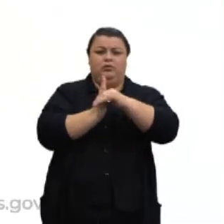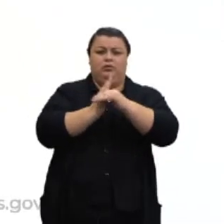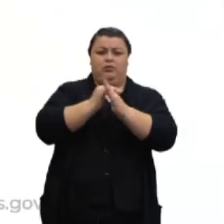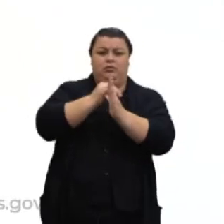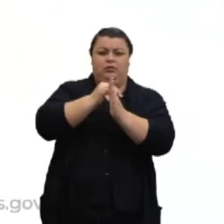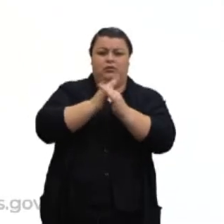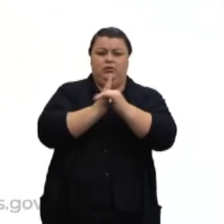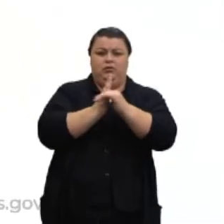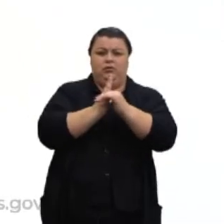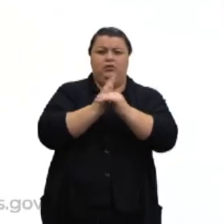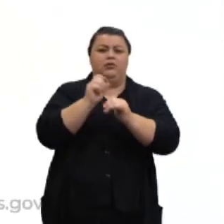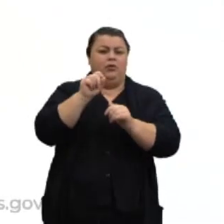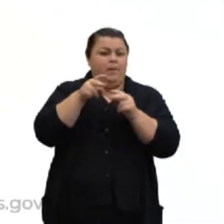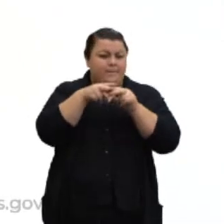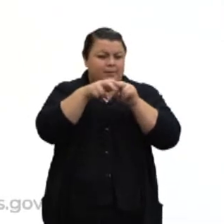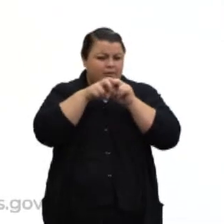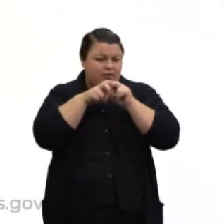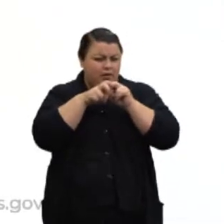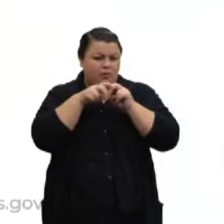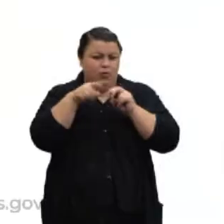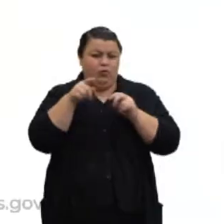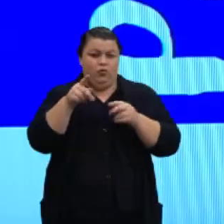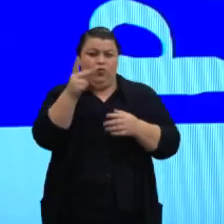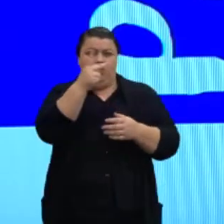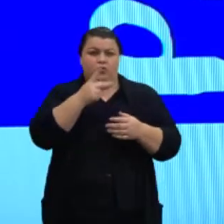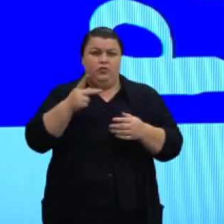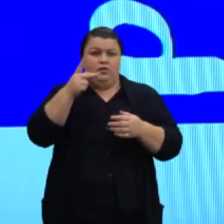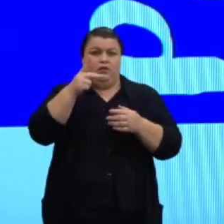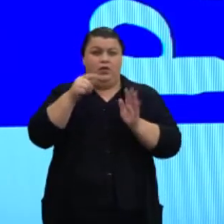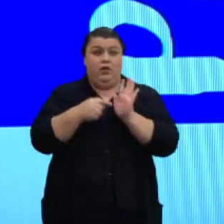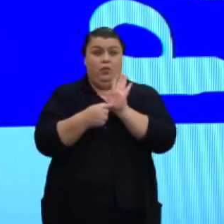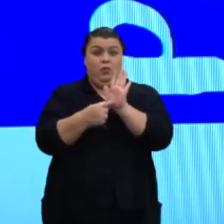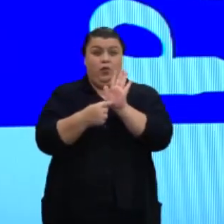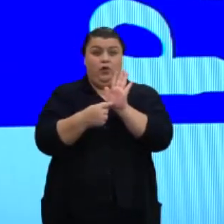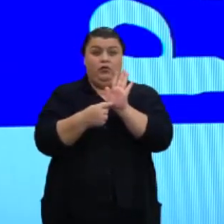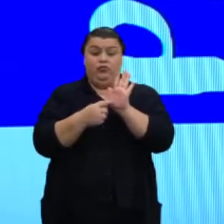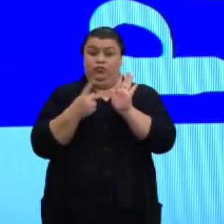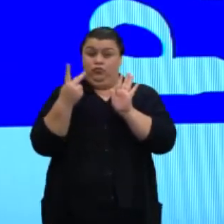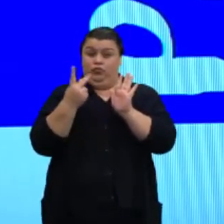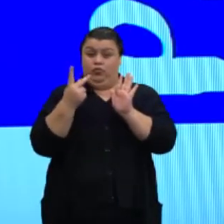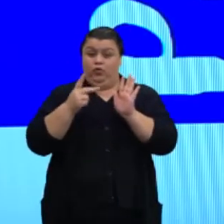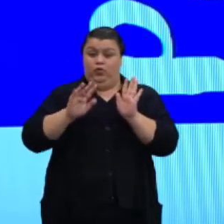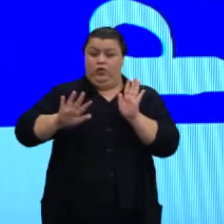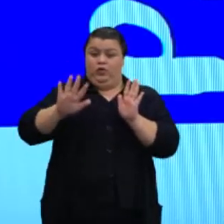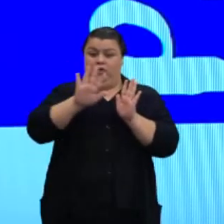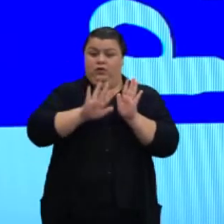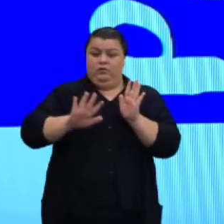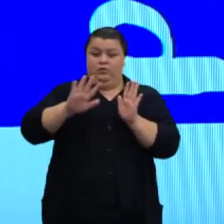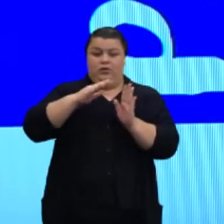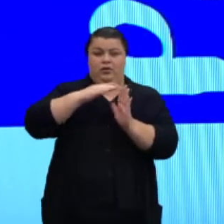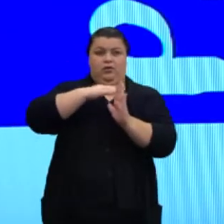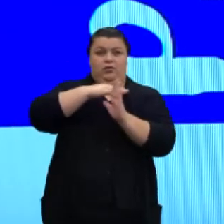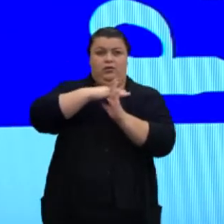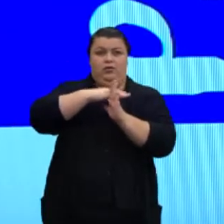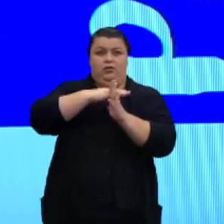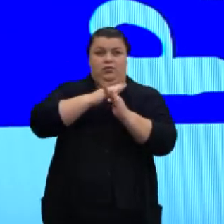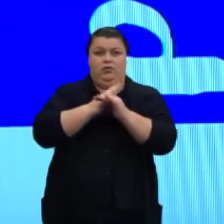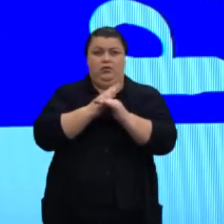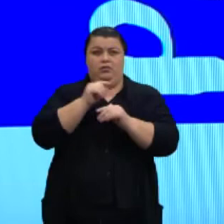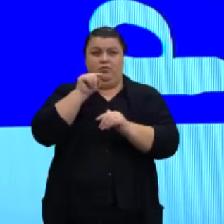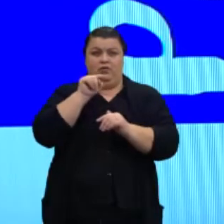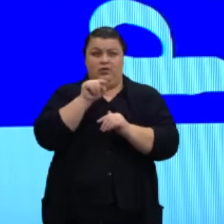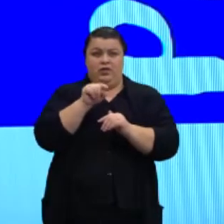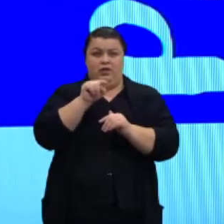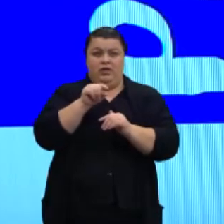Então, percebam que o nosso desenho mostra dois planos, certo? E estes